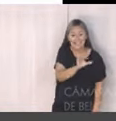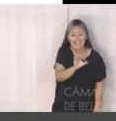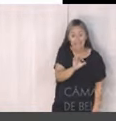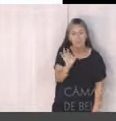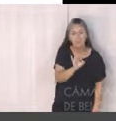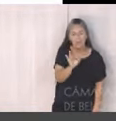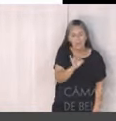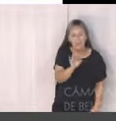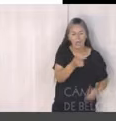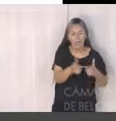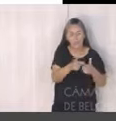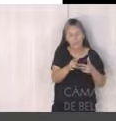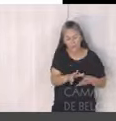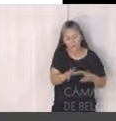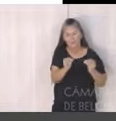até o final do PPA.